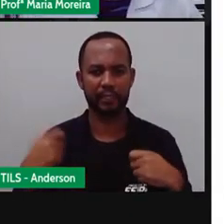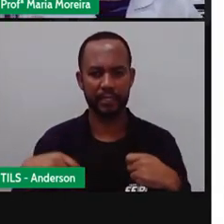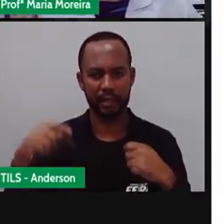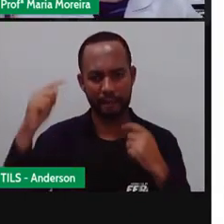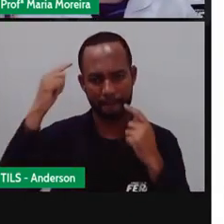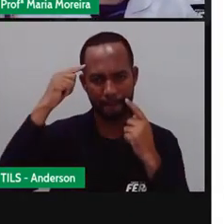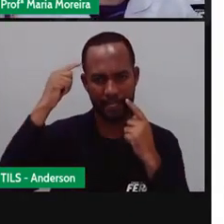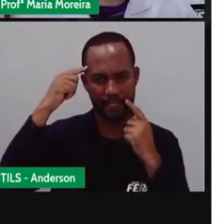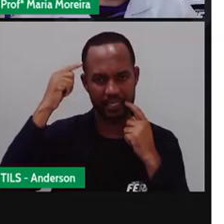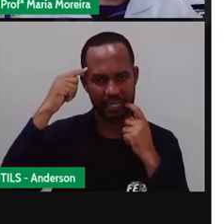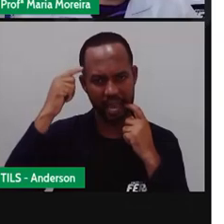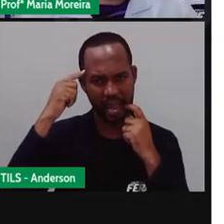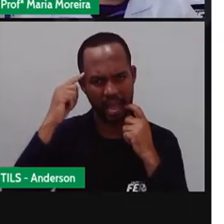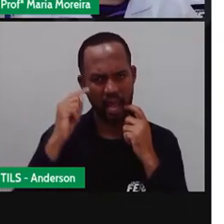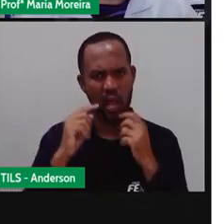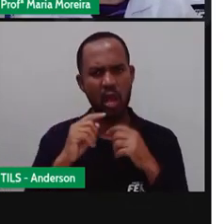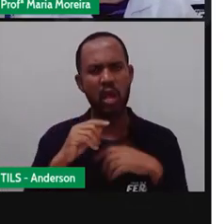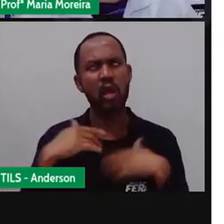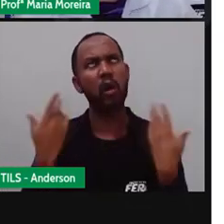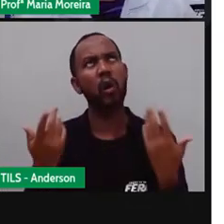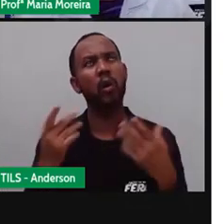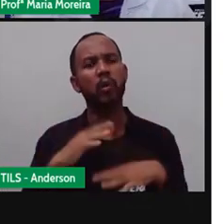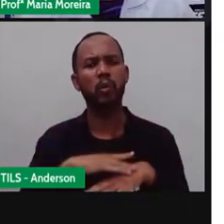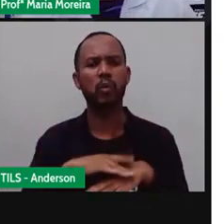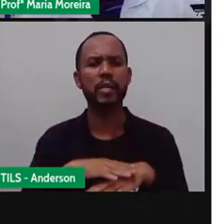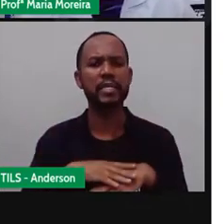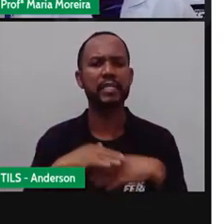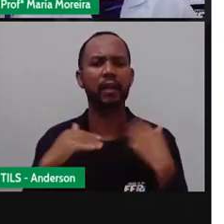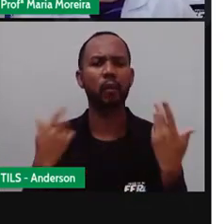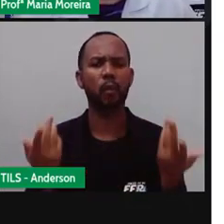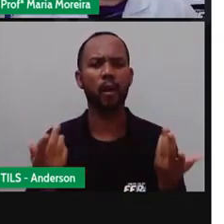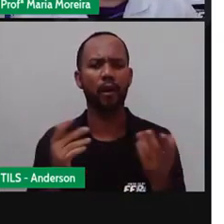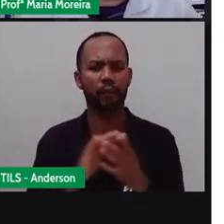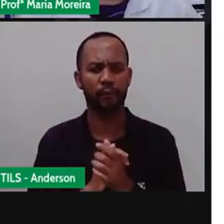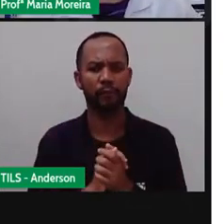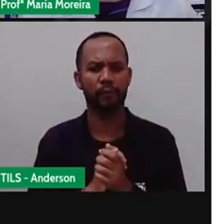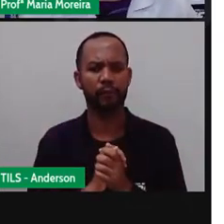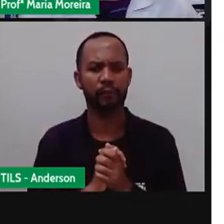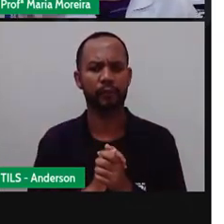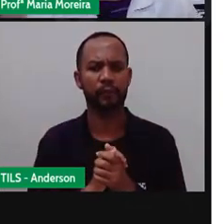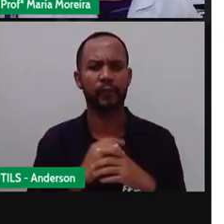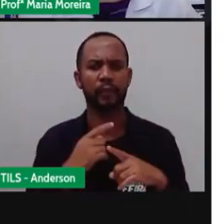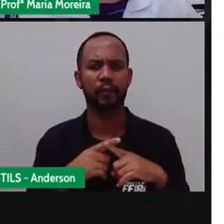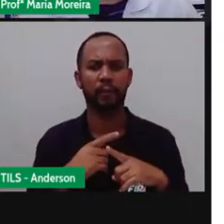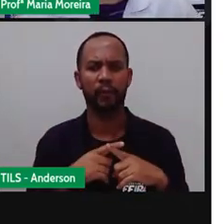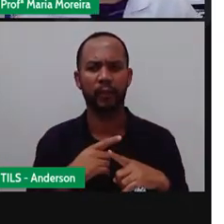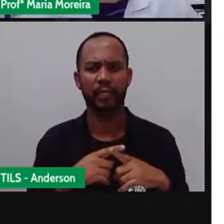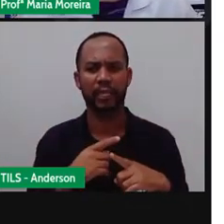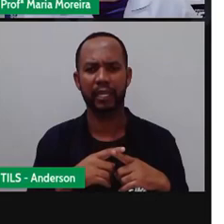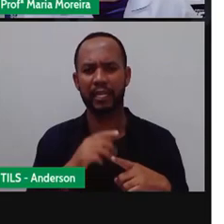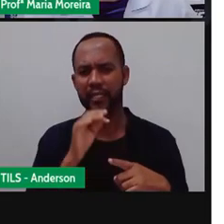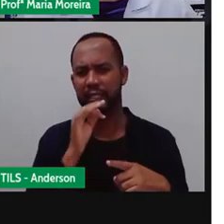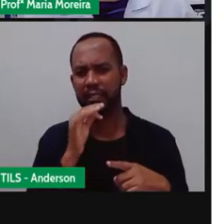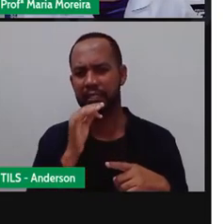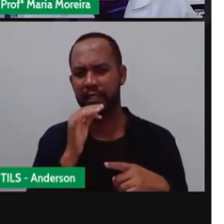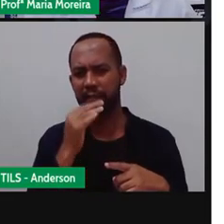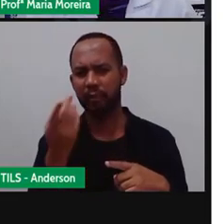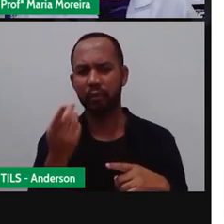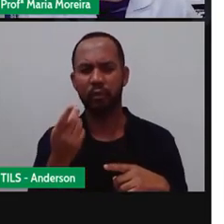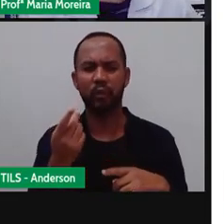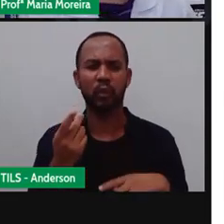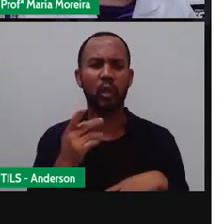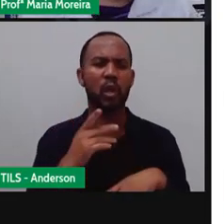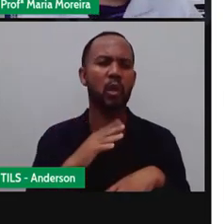Que doenças são essas que a Pró tanto fala? Né, porque ela deu exemplo aí Que doença é que a mosca pode transmitir?